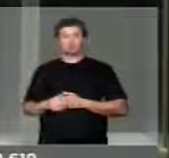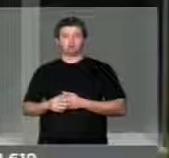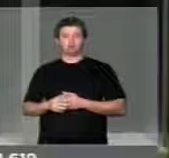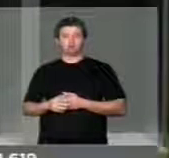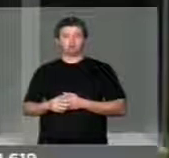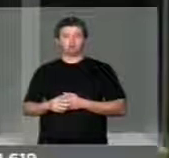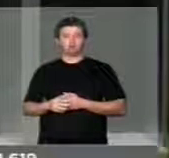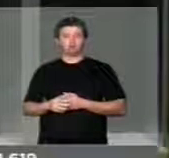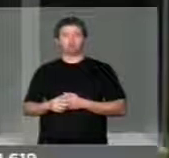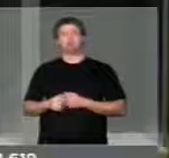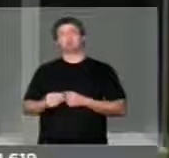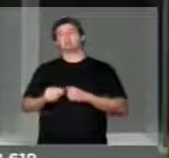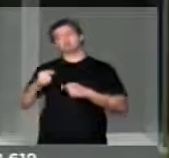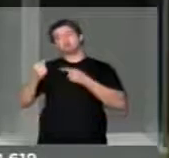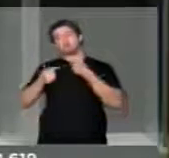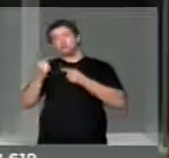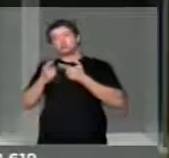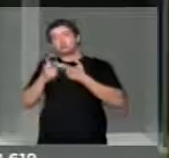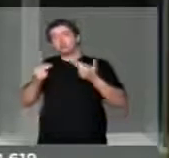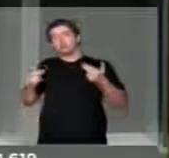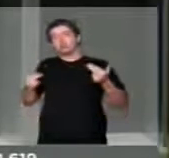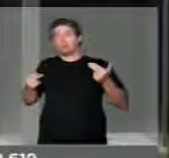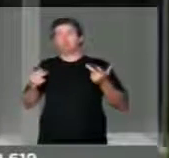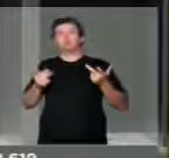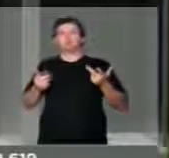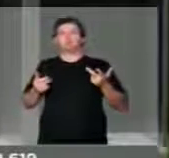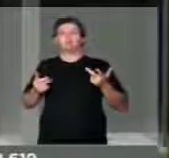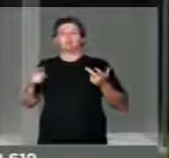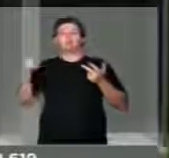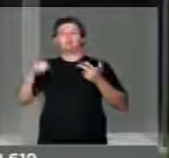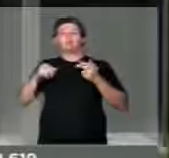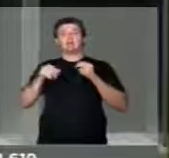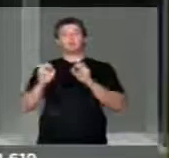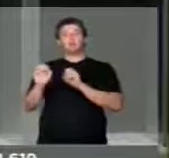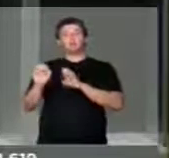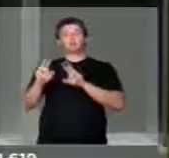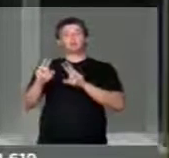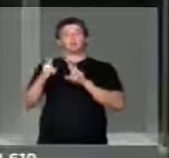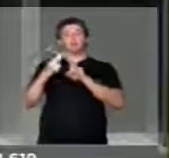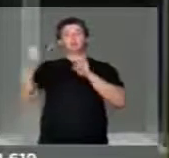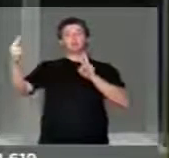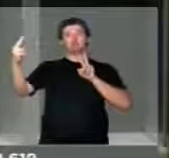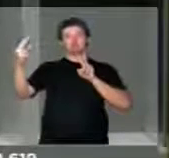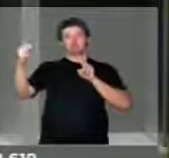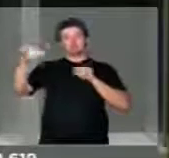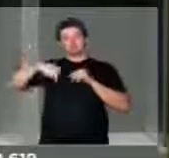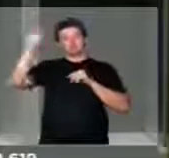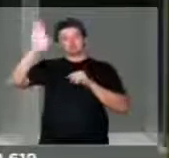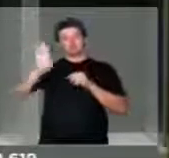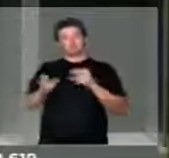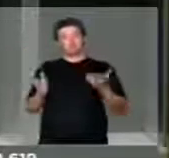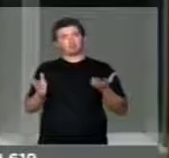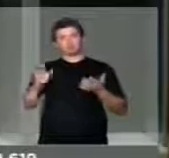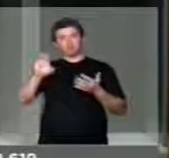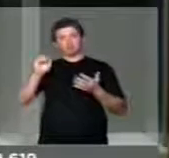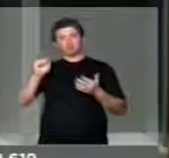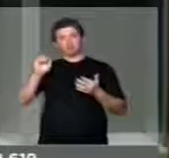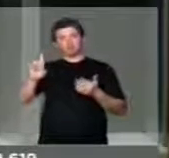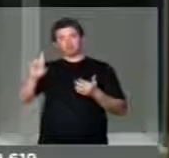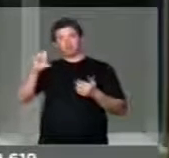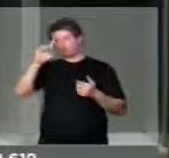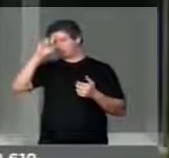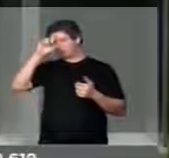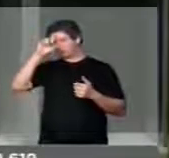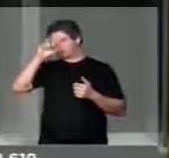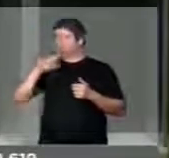levantar um questionamento sobre o ensino à distância no Brasil. O ensino à distância